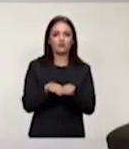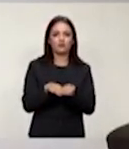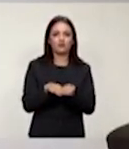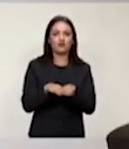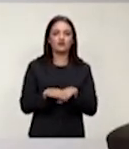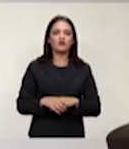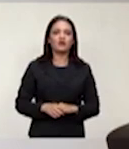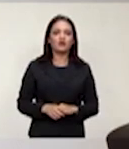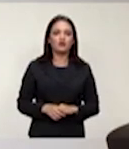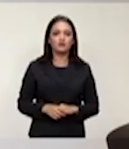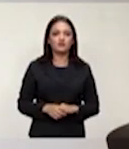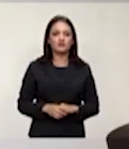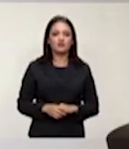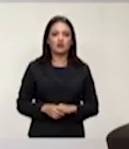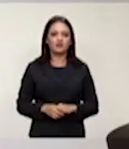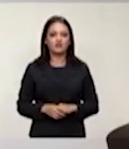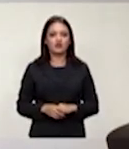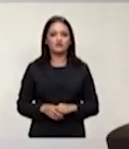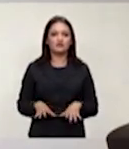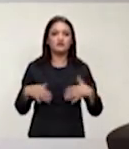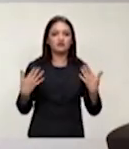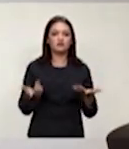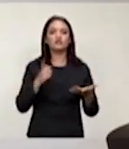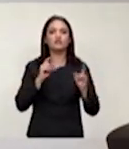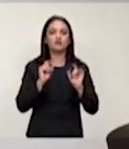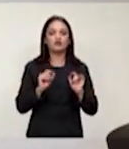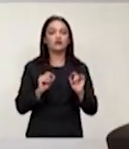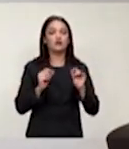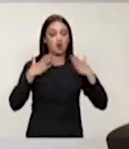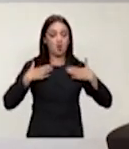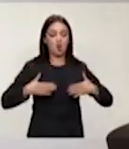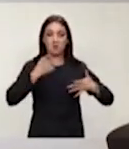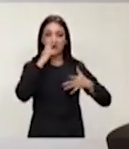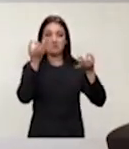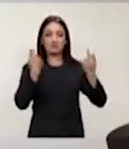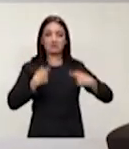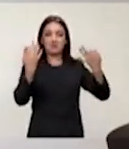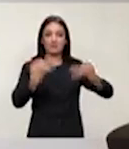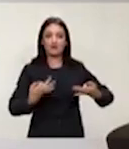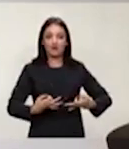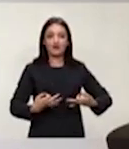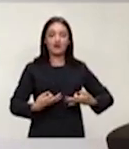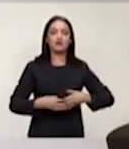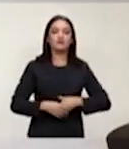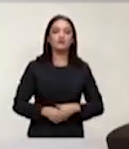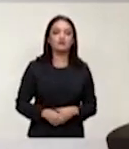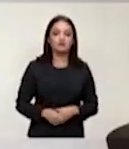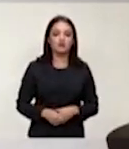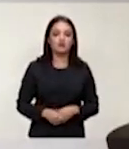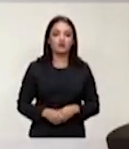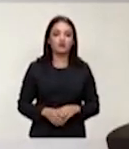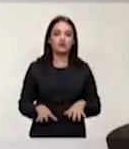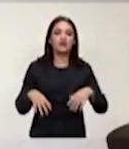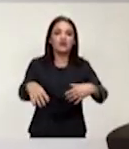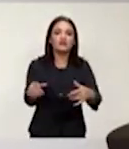com a palavra Dessio Nascimento Guimarães, representante da ABP. Não me surpreende que hoje o próprio ministro da